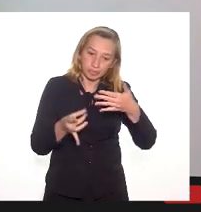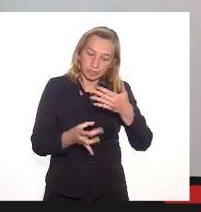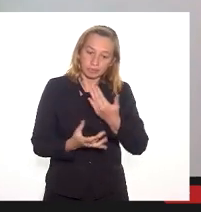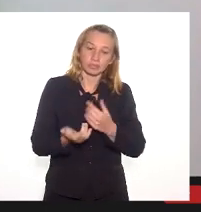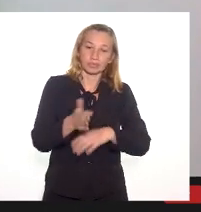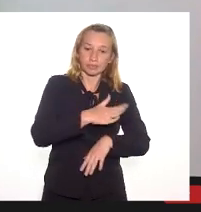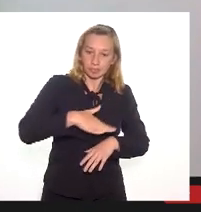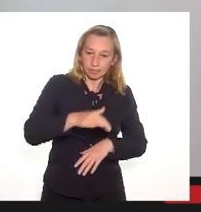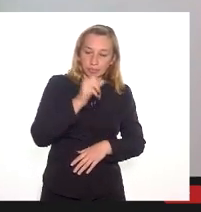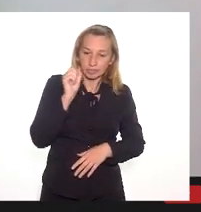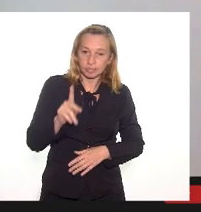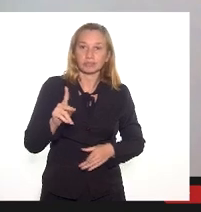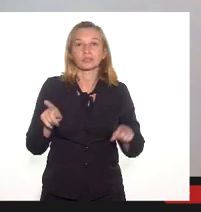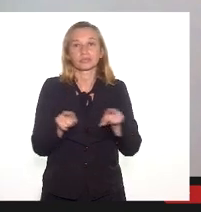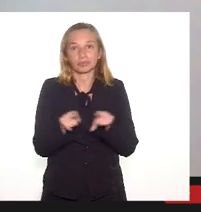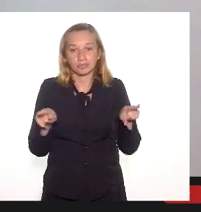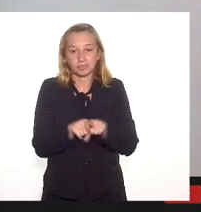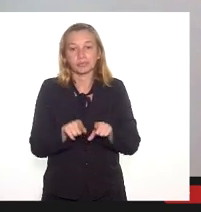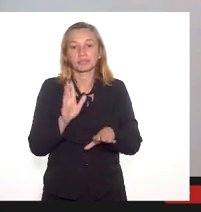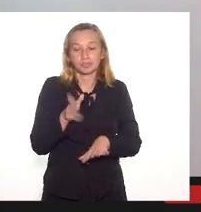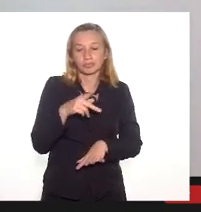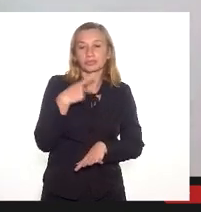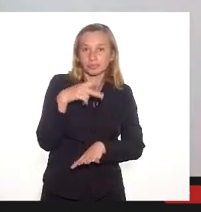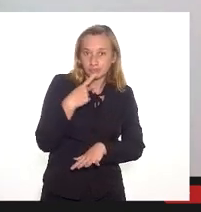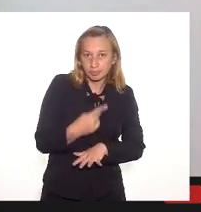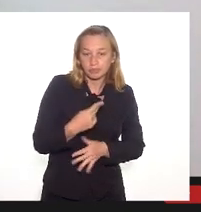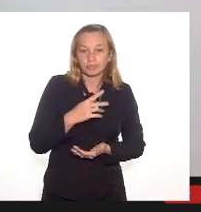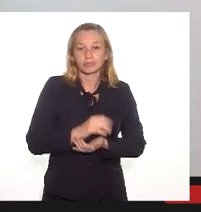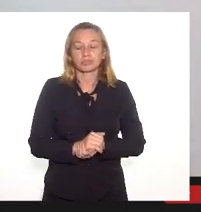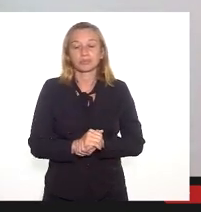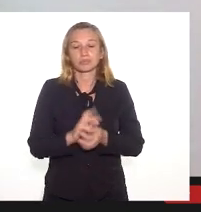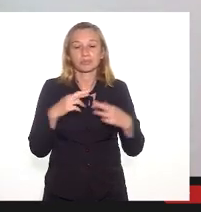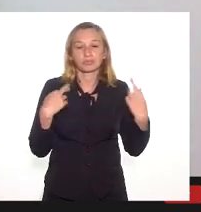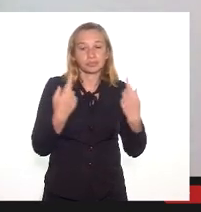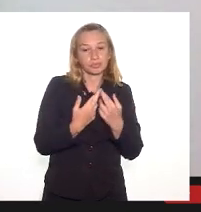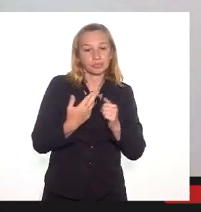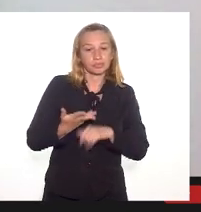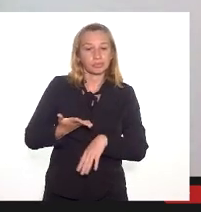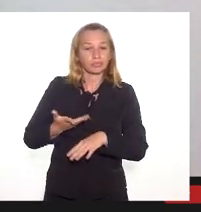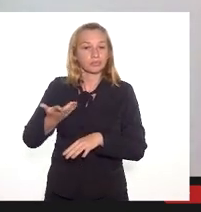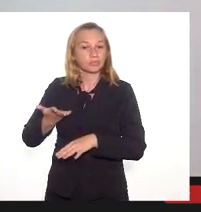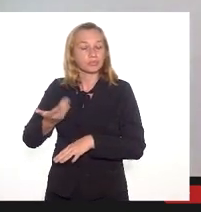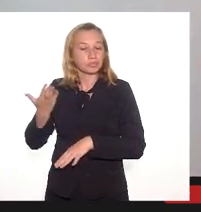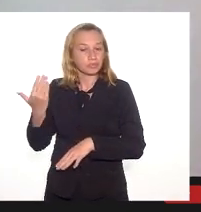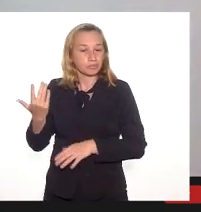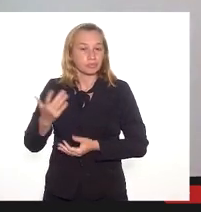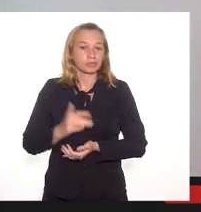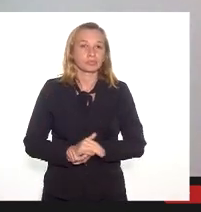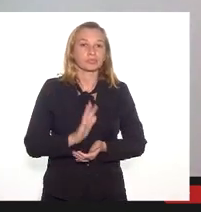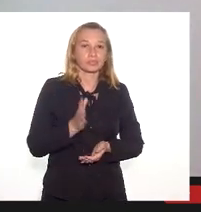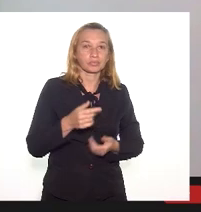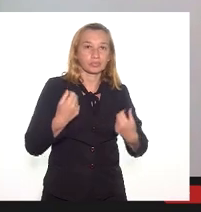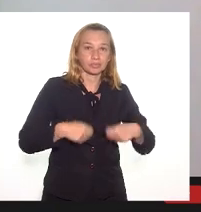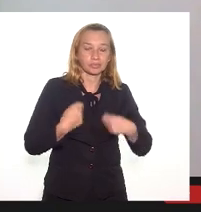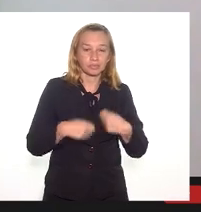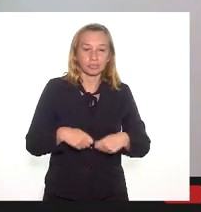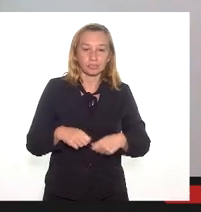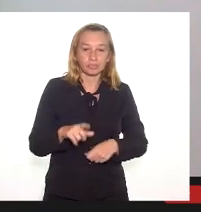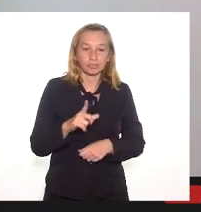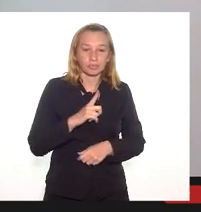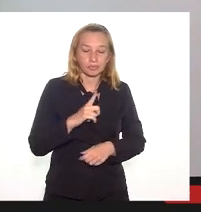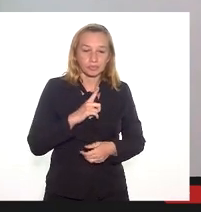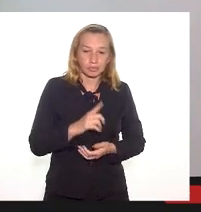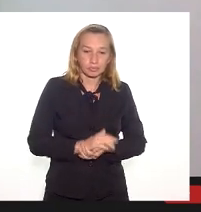ok? E também, como eu já falei em audiência anterior, que é necessário que se faça o,